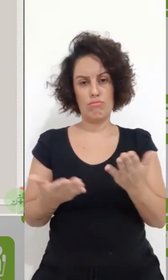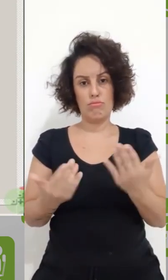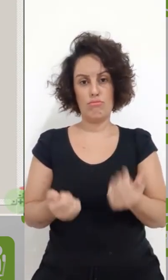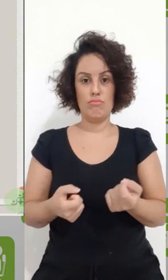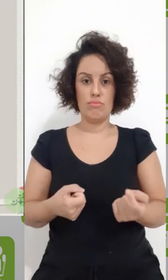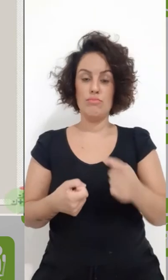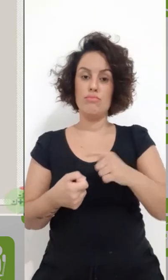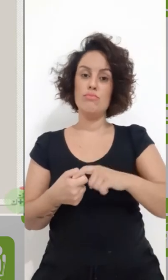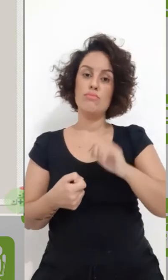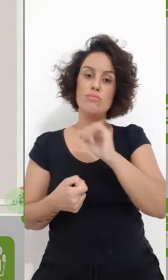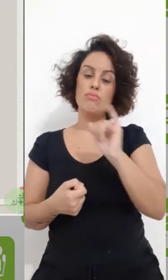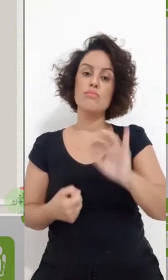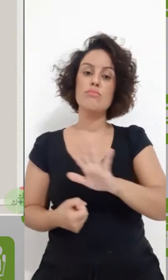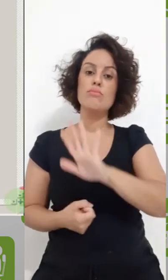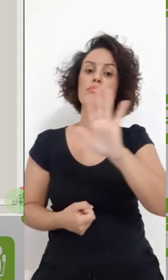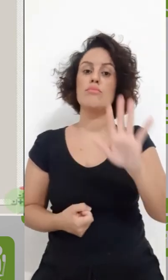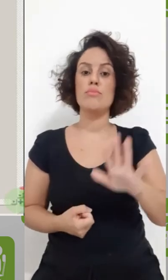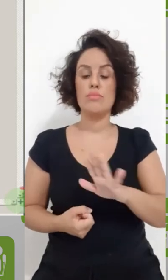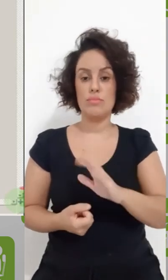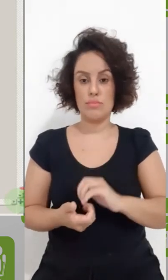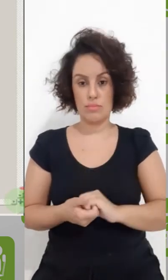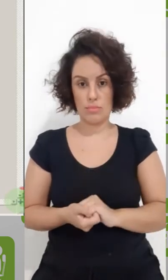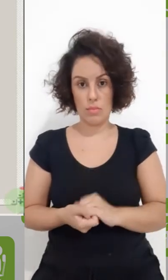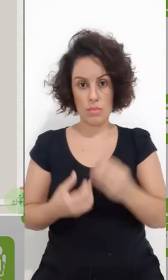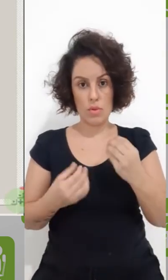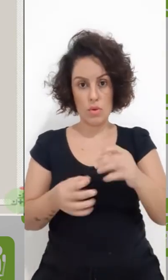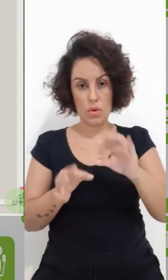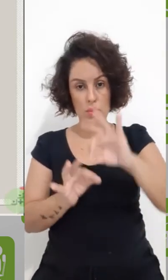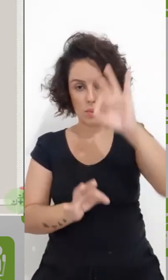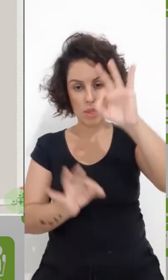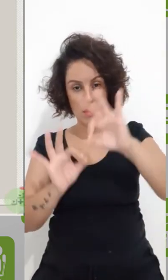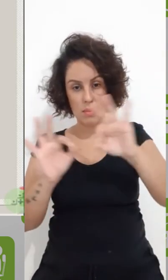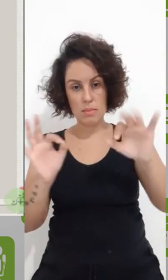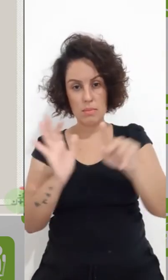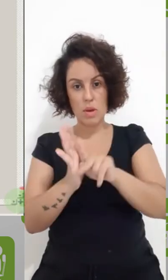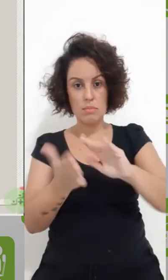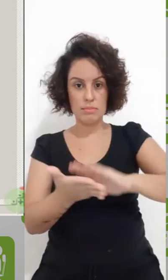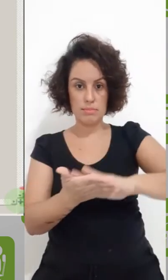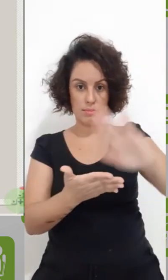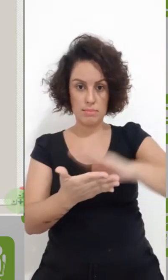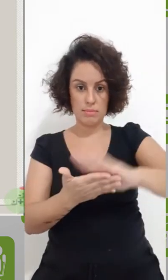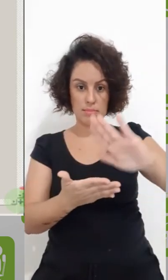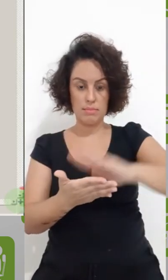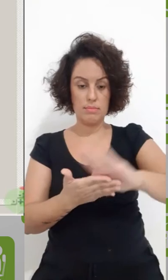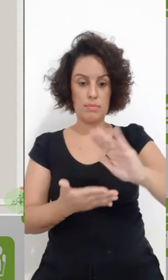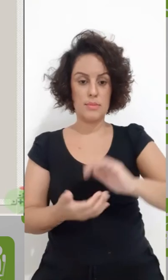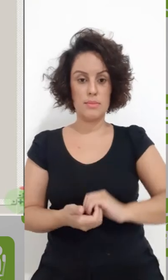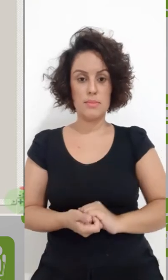Vamos voltar aqui na questão da imagem, tamanho para impressão.